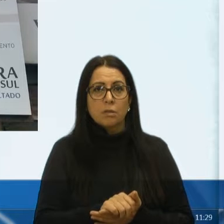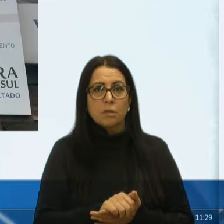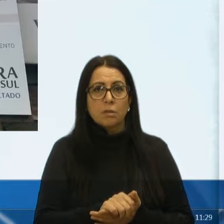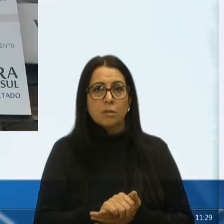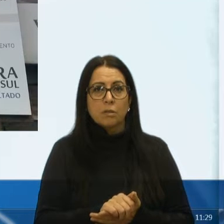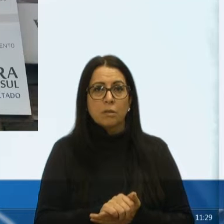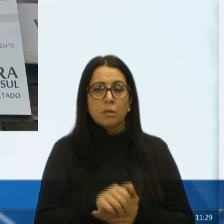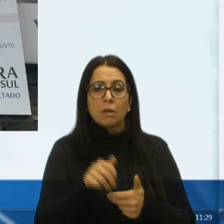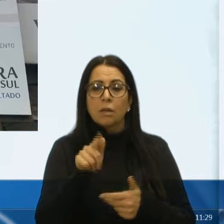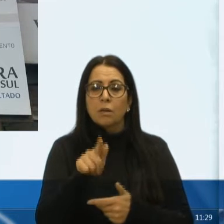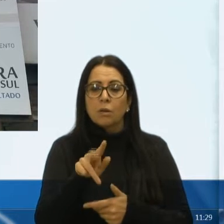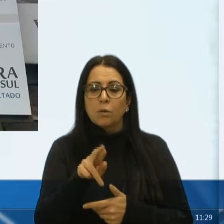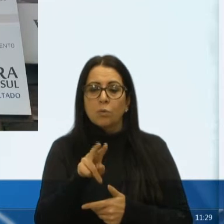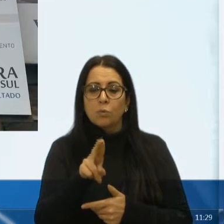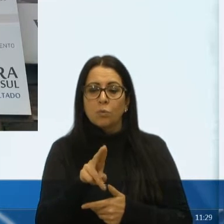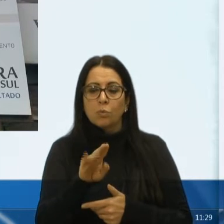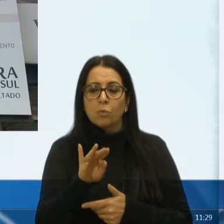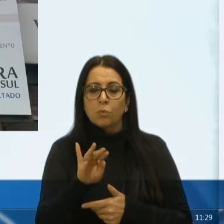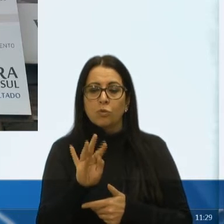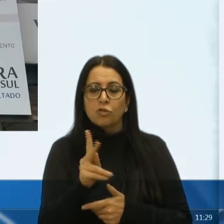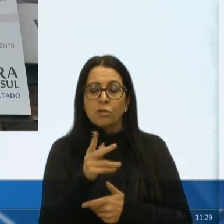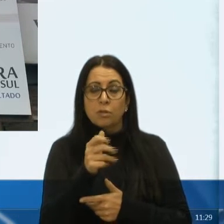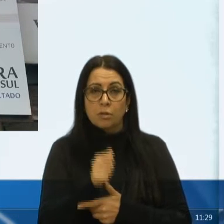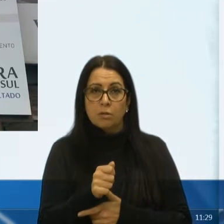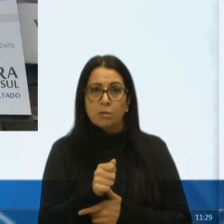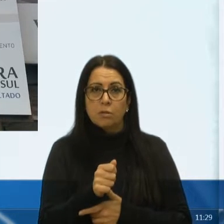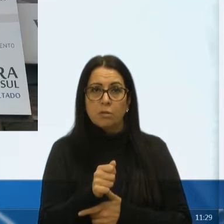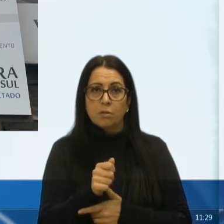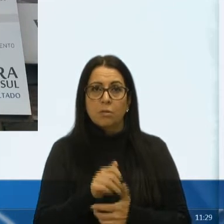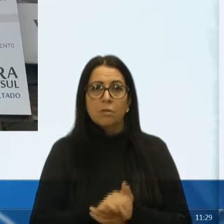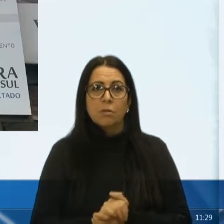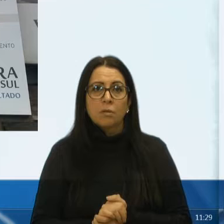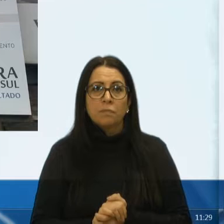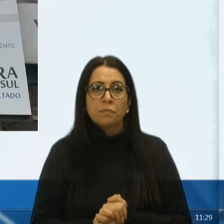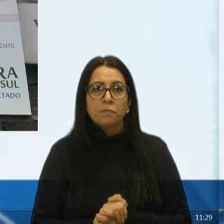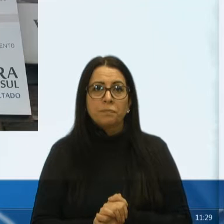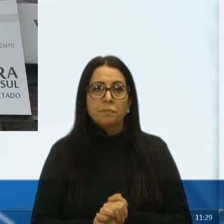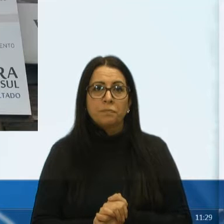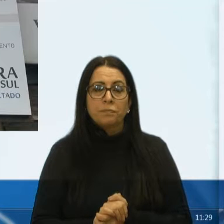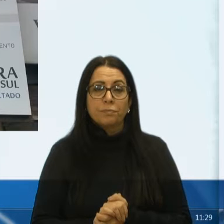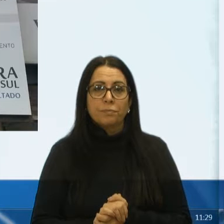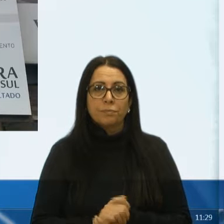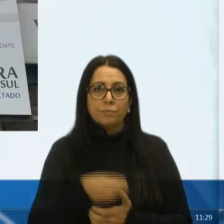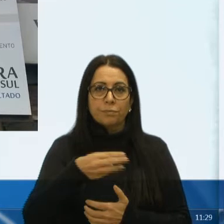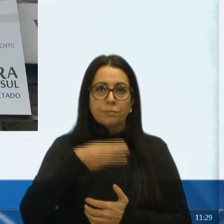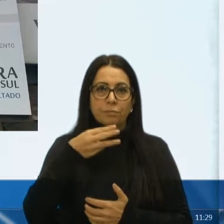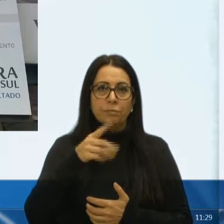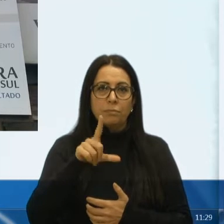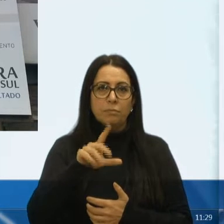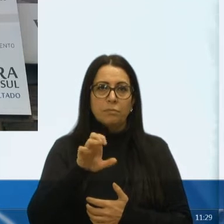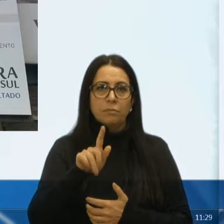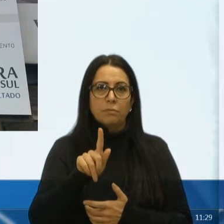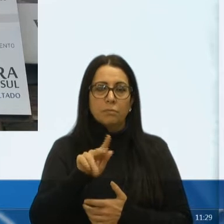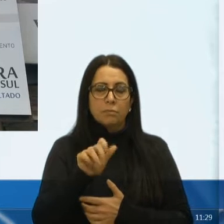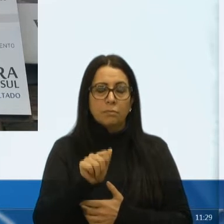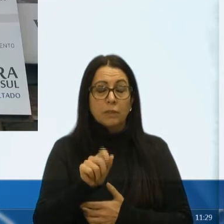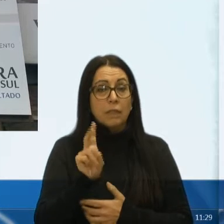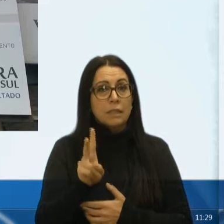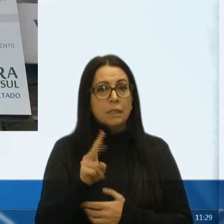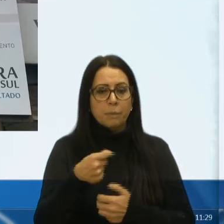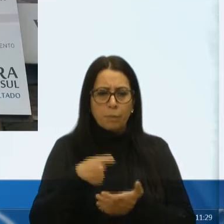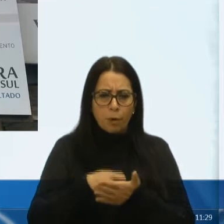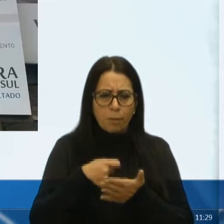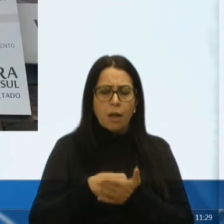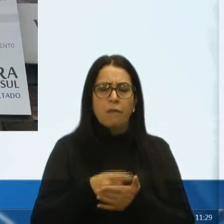Grutinha, lá na Terceira Légua. Então, ele sempre me